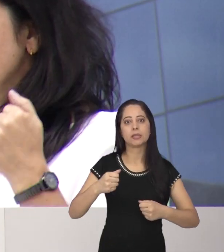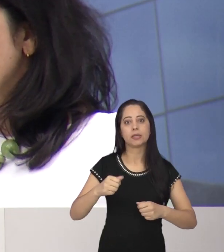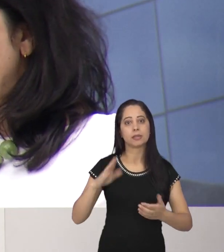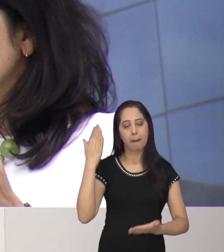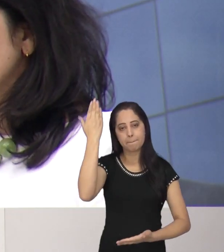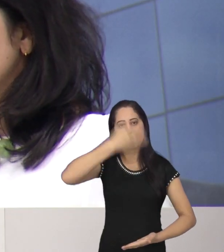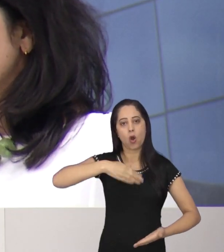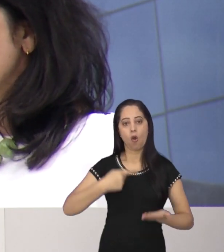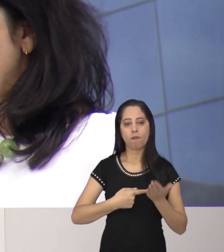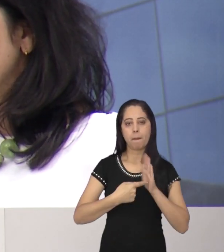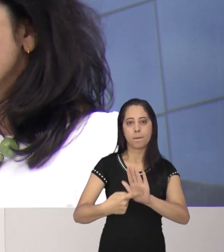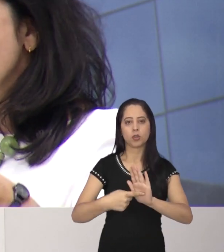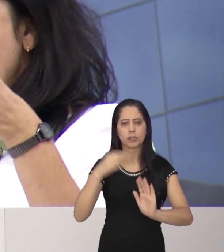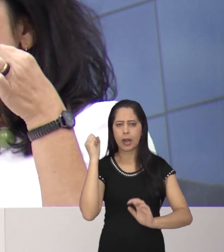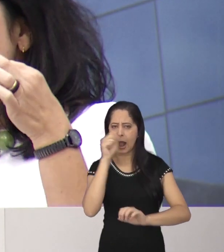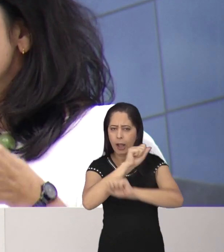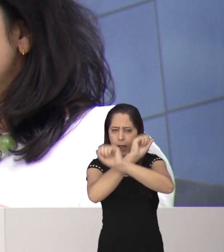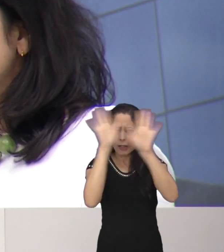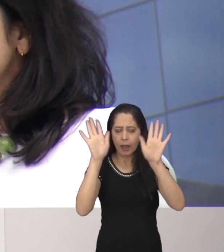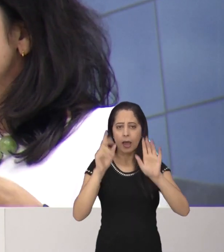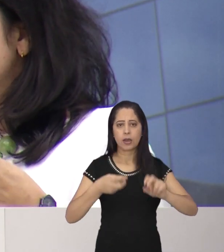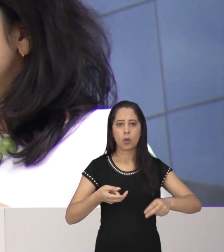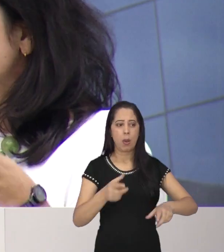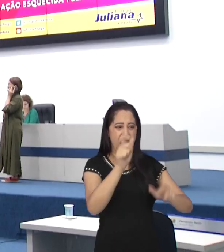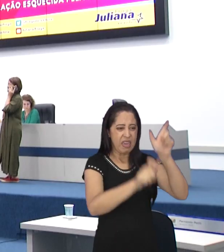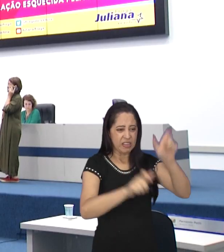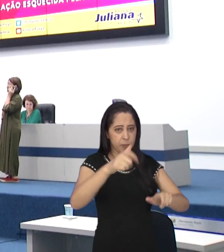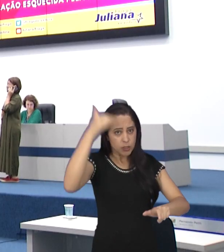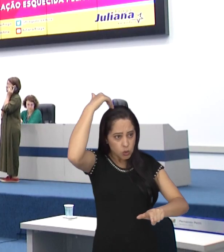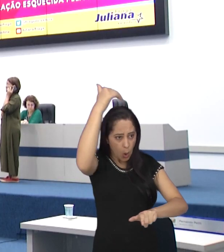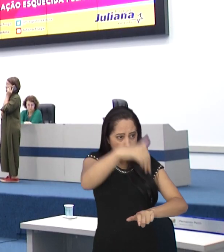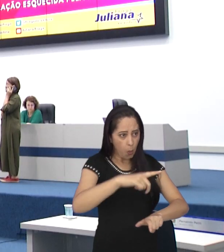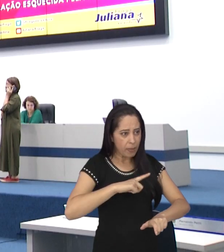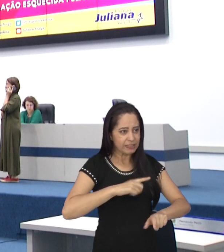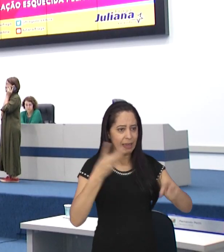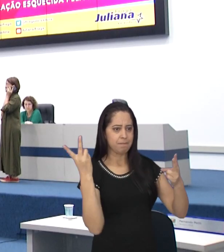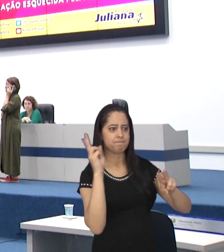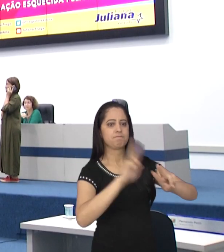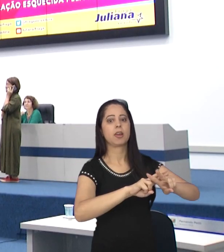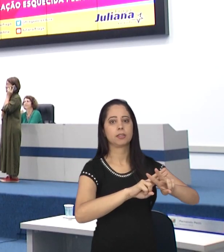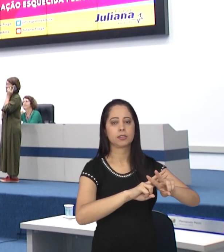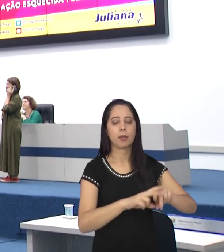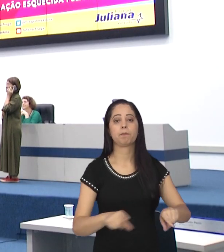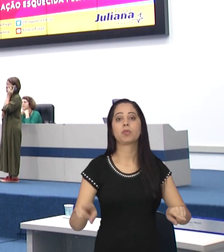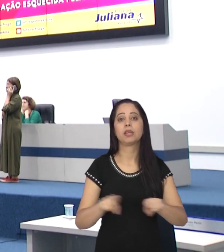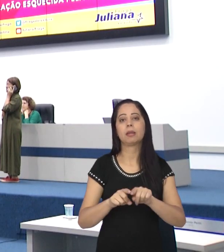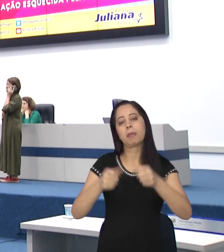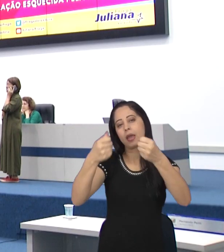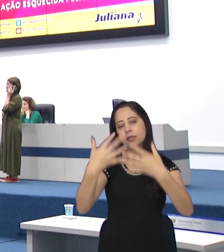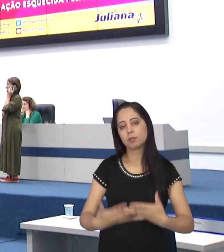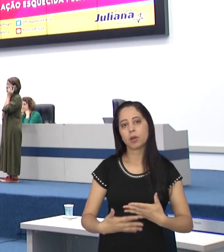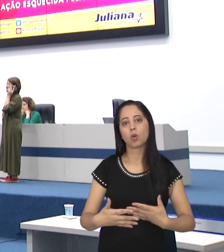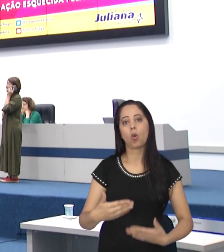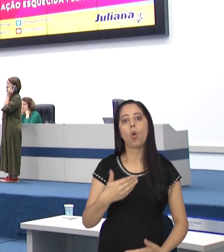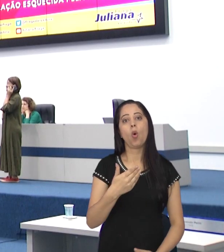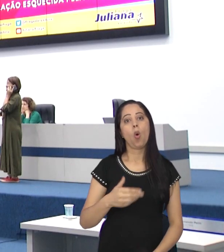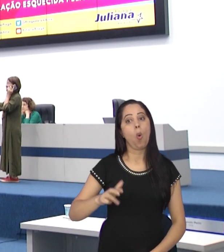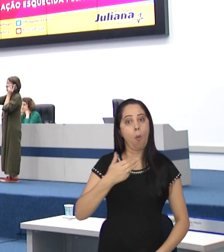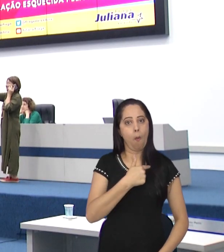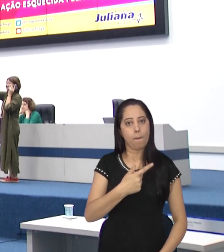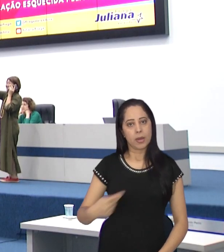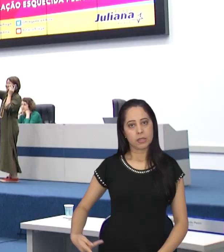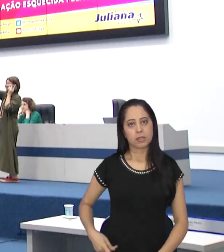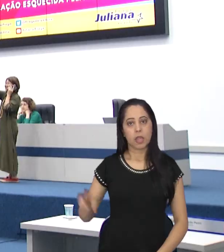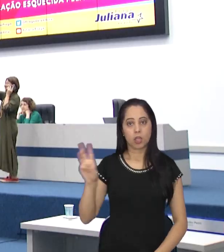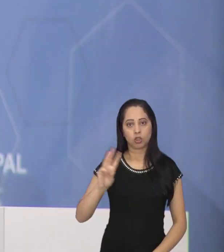haja transparência no processo para prender os culpados. Juliana ainda destacou ações do governo federal em Portugal, as quais,